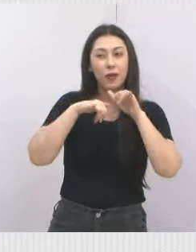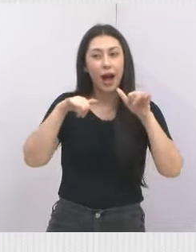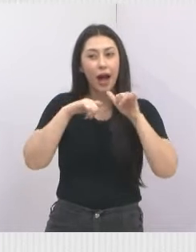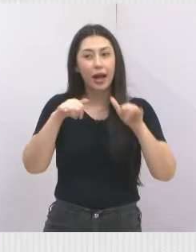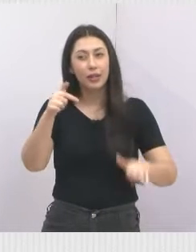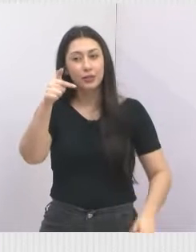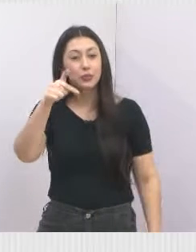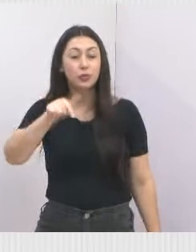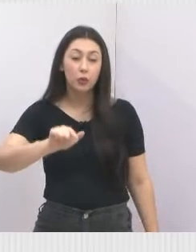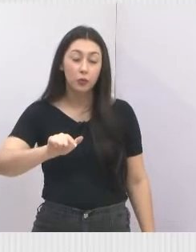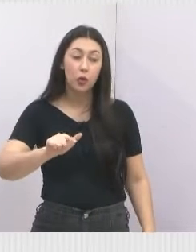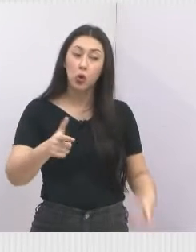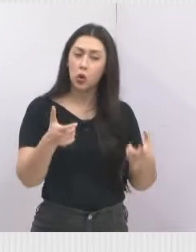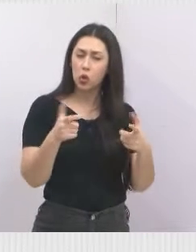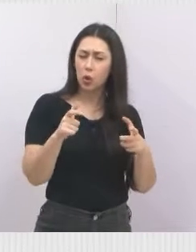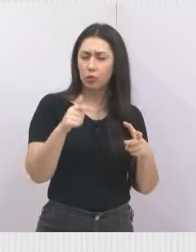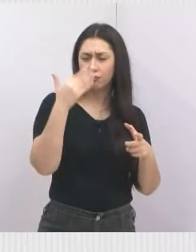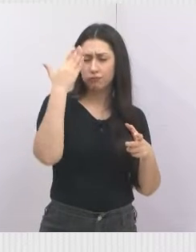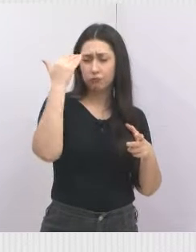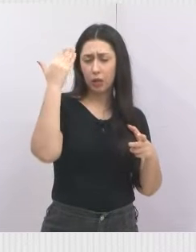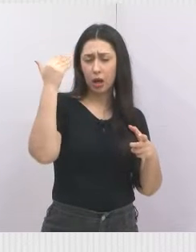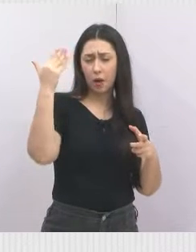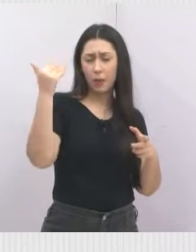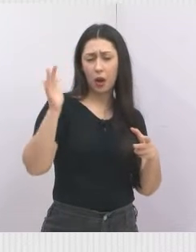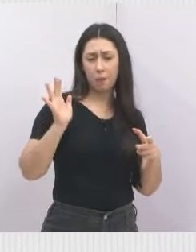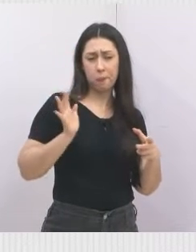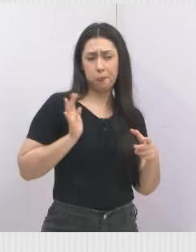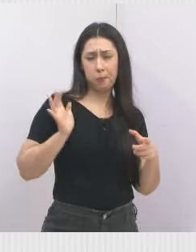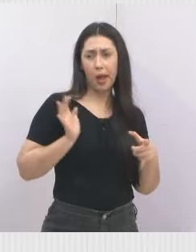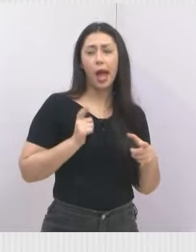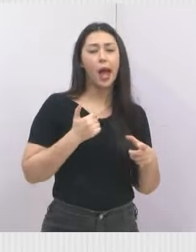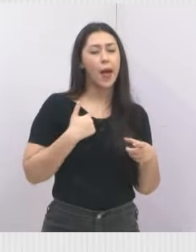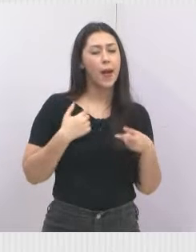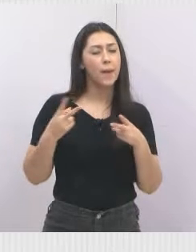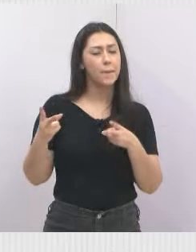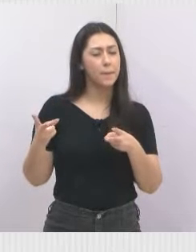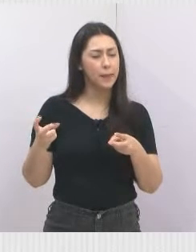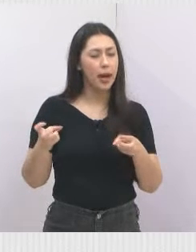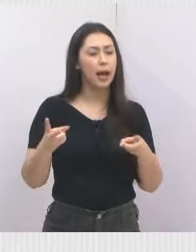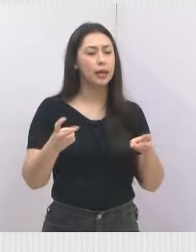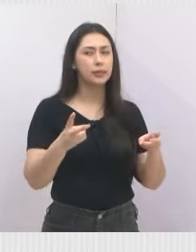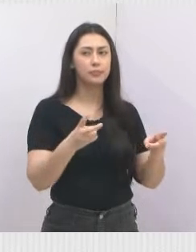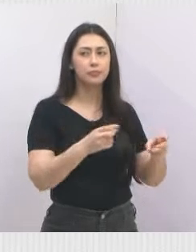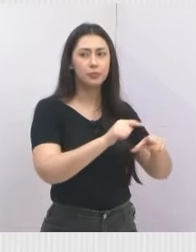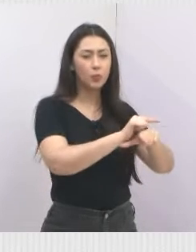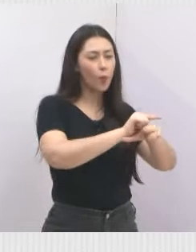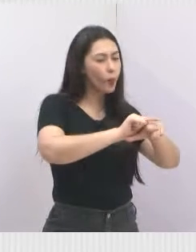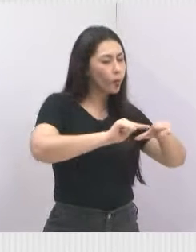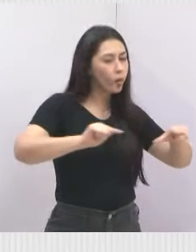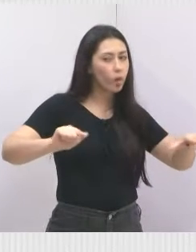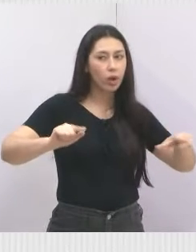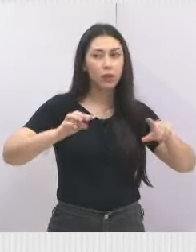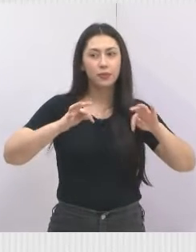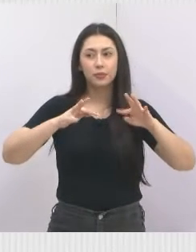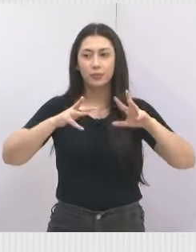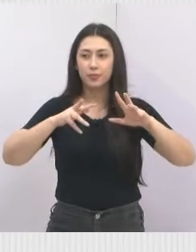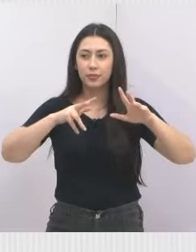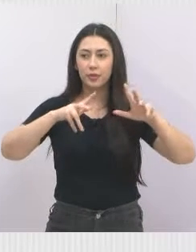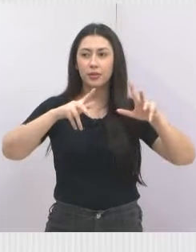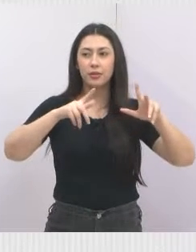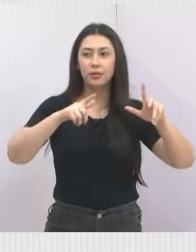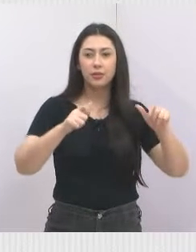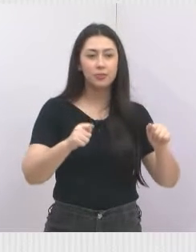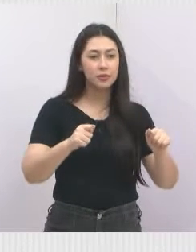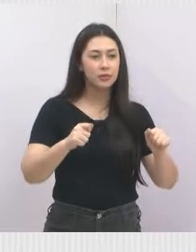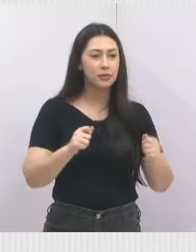Nos bairros nobres, eu já apreciei elas roçando a calçada, porque segundo a lei